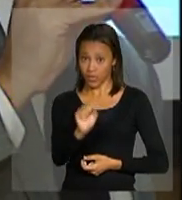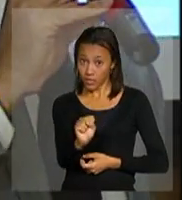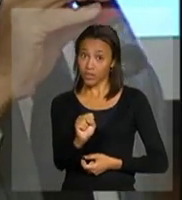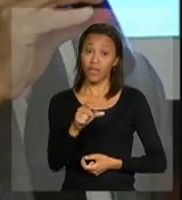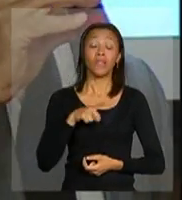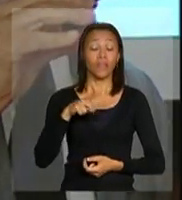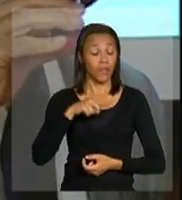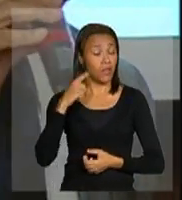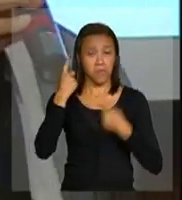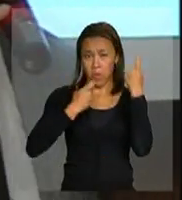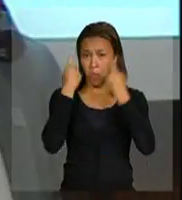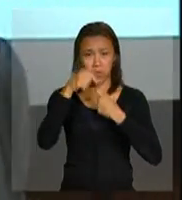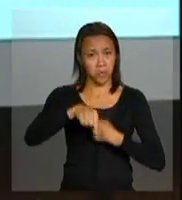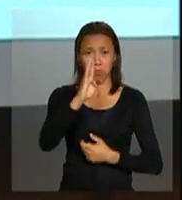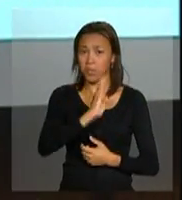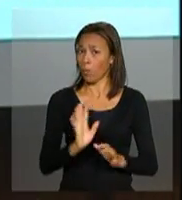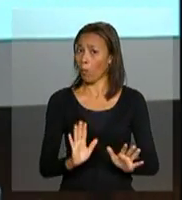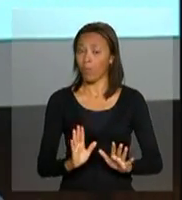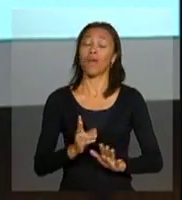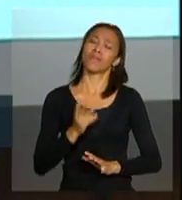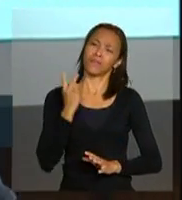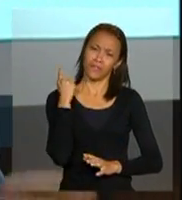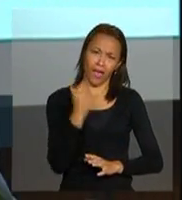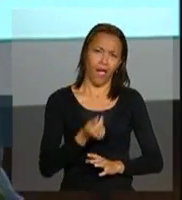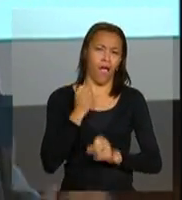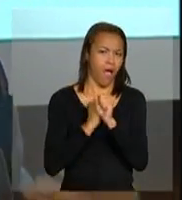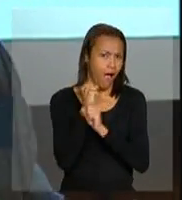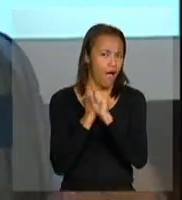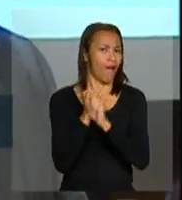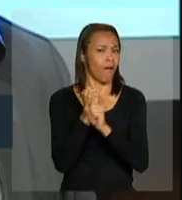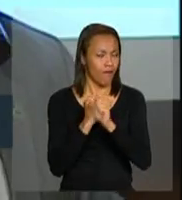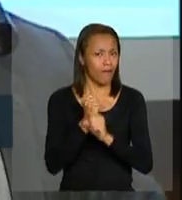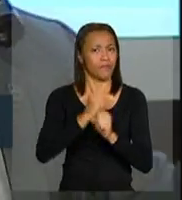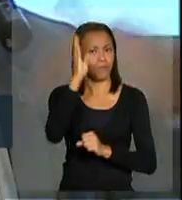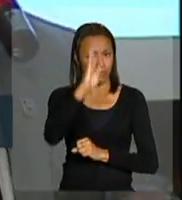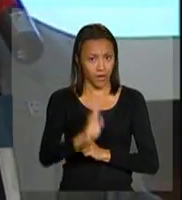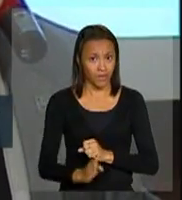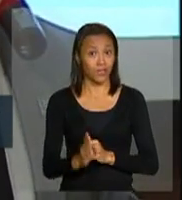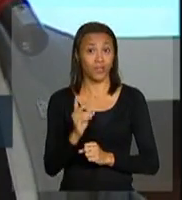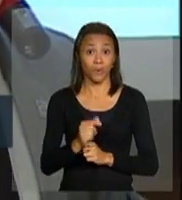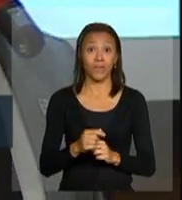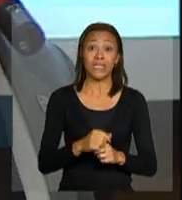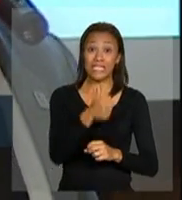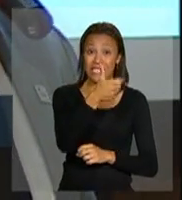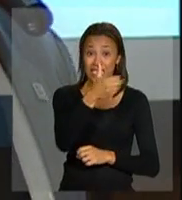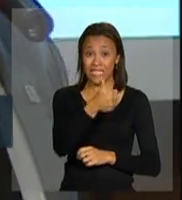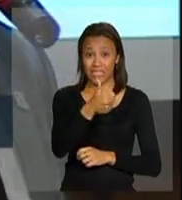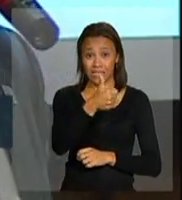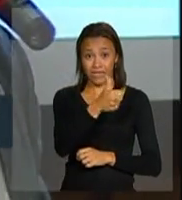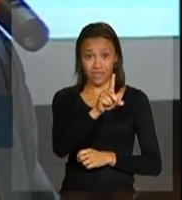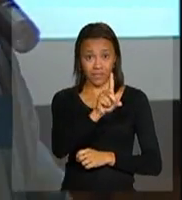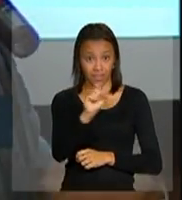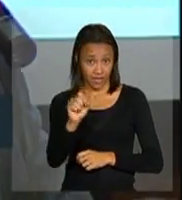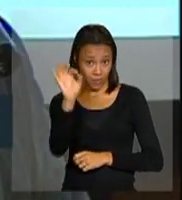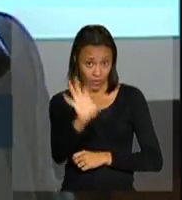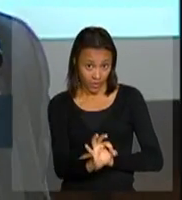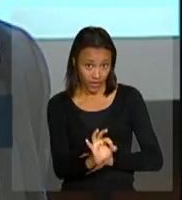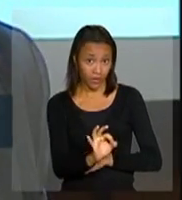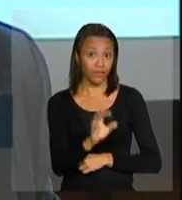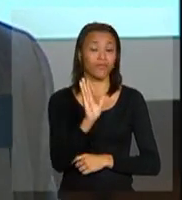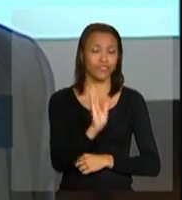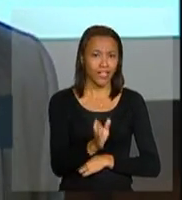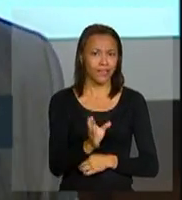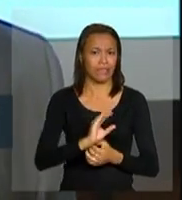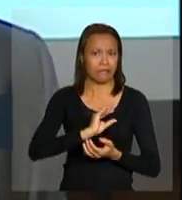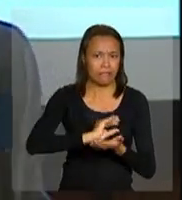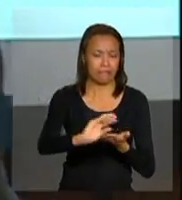porque, desde muito, o Brasil aloca praticamente 100% do seu recurso do Tesouro Nacional e aporte internacional